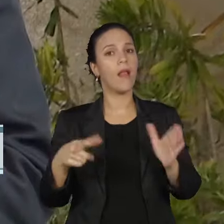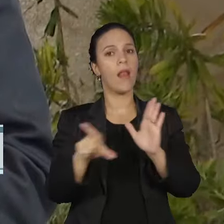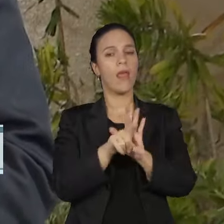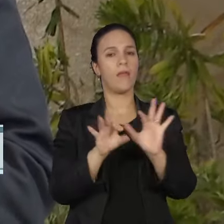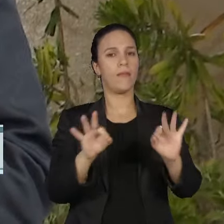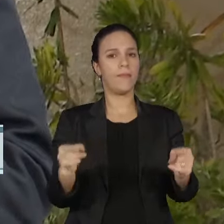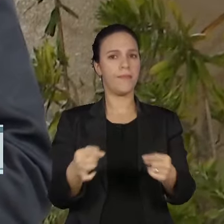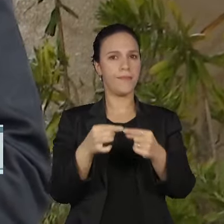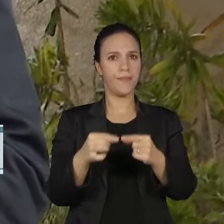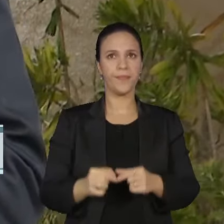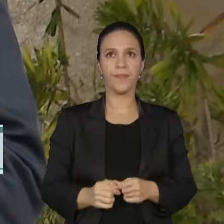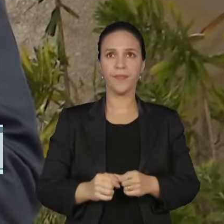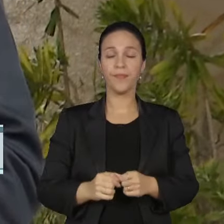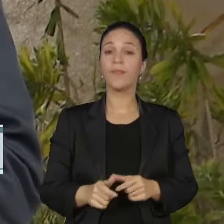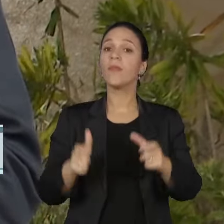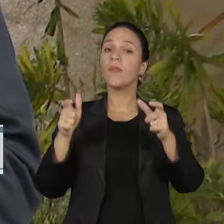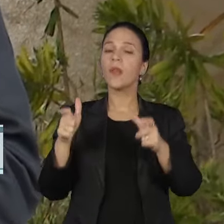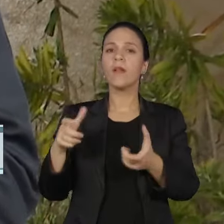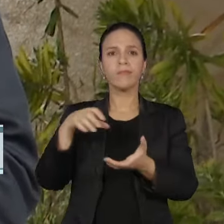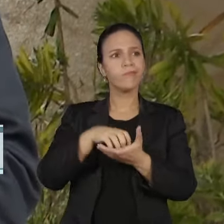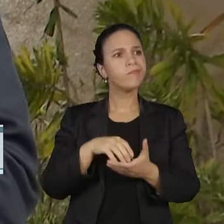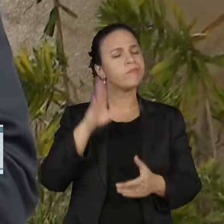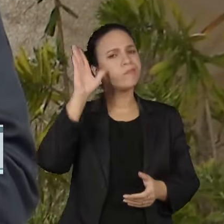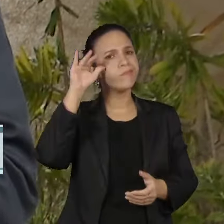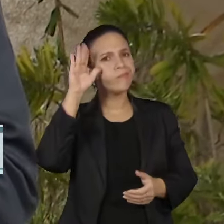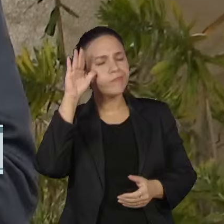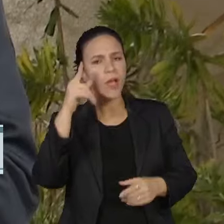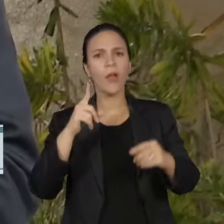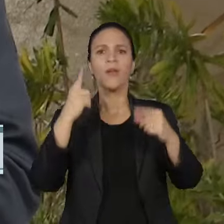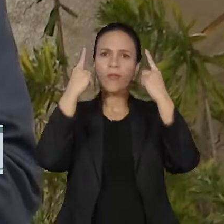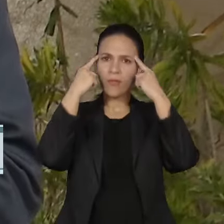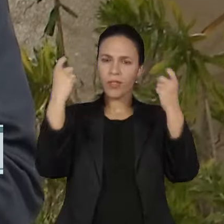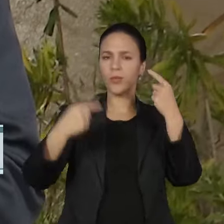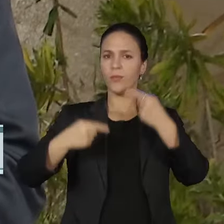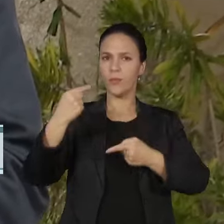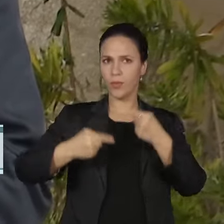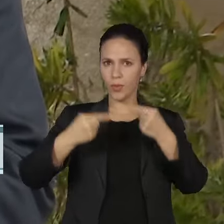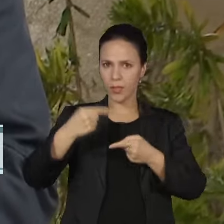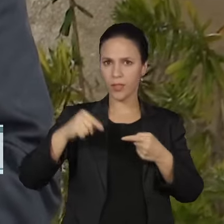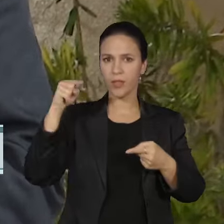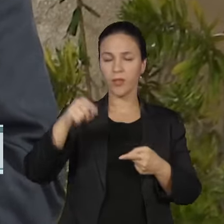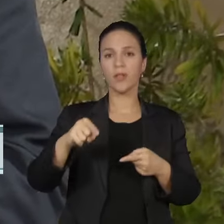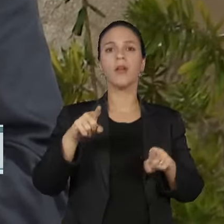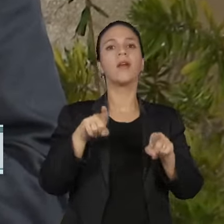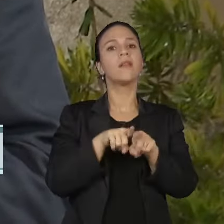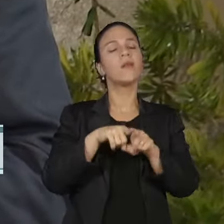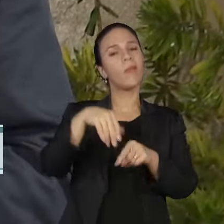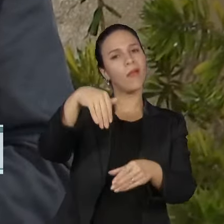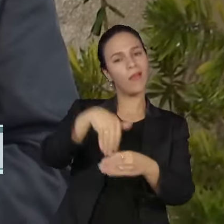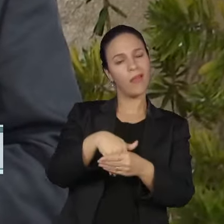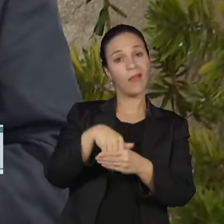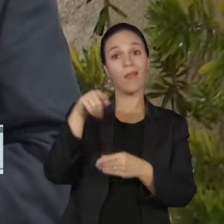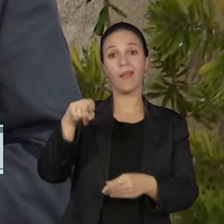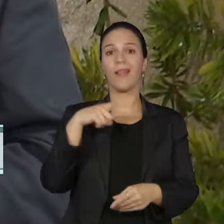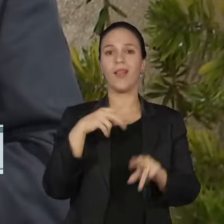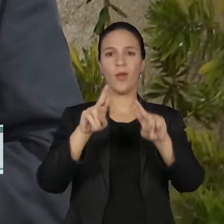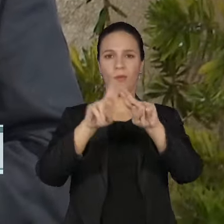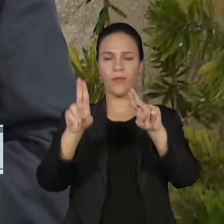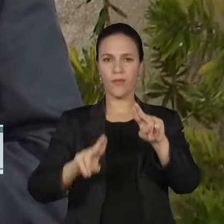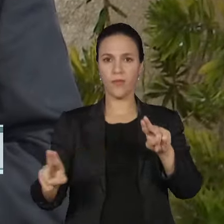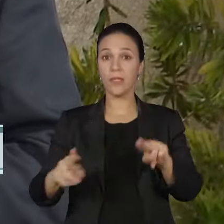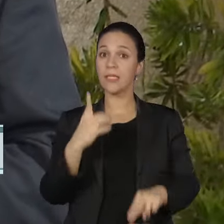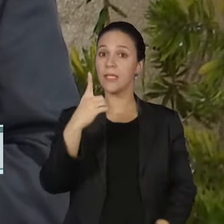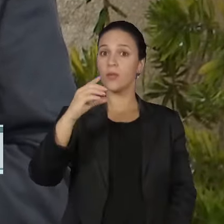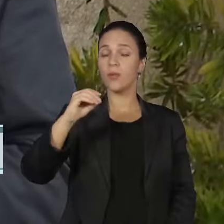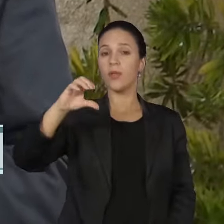lei. Segundo o Observatório de Violência Política e Eleitoral da Universidade Federal do Rio de Janeiro, 109 atos violentos foram